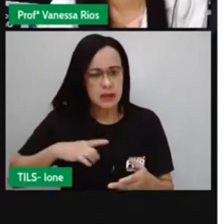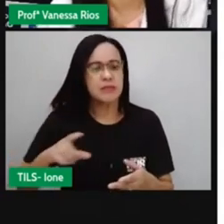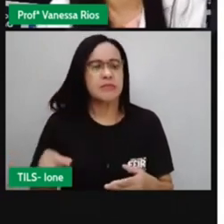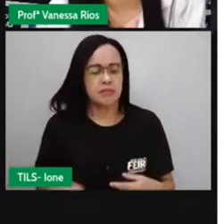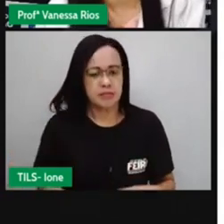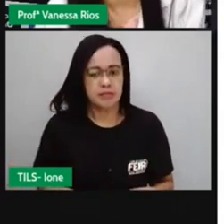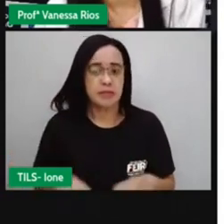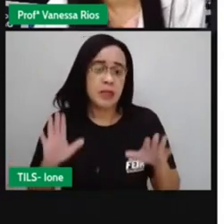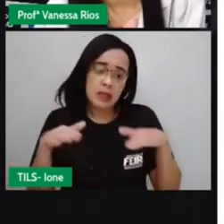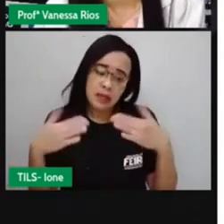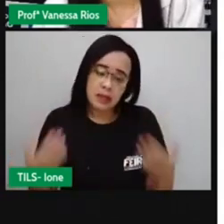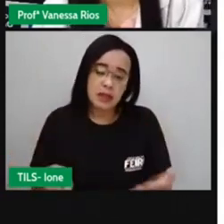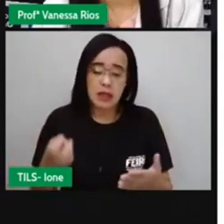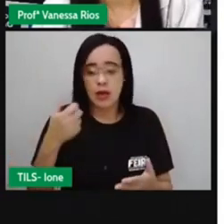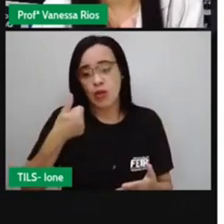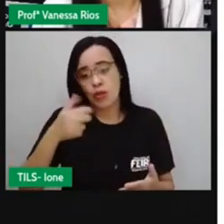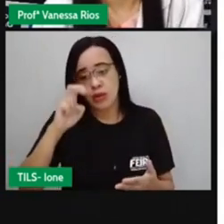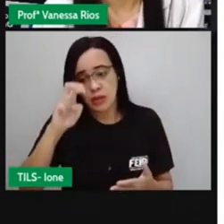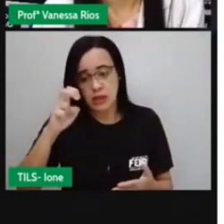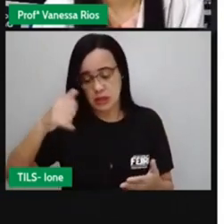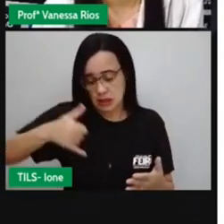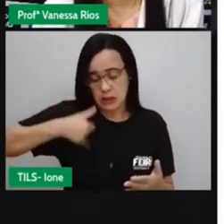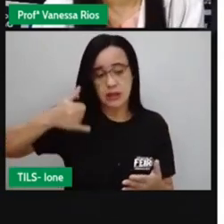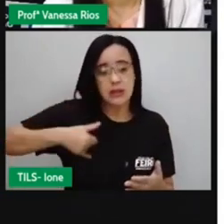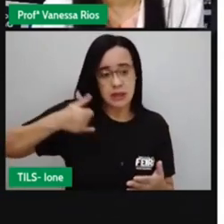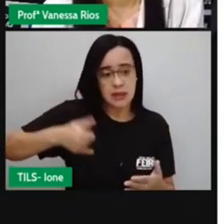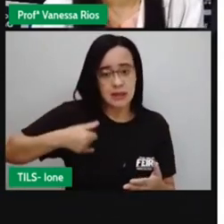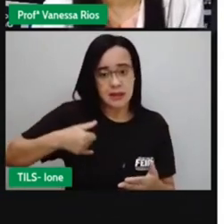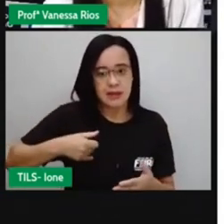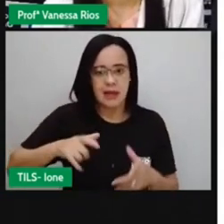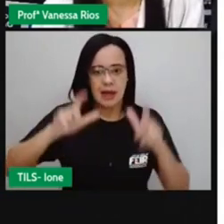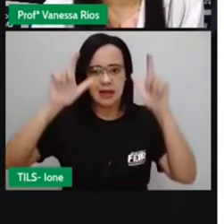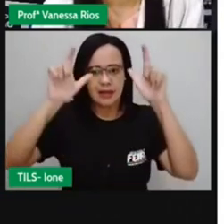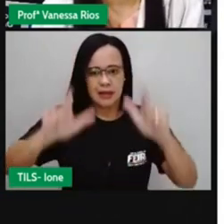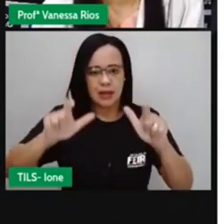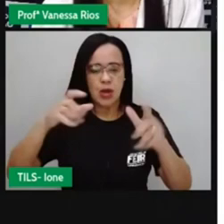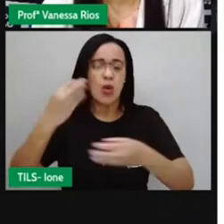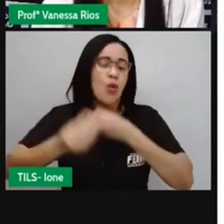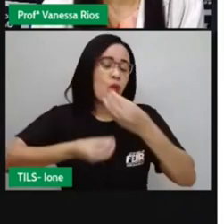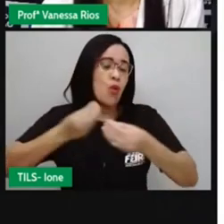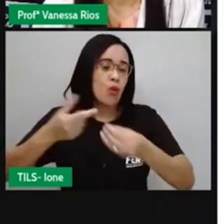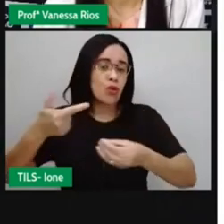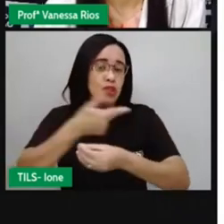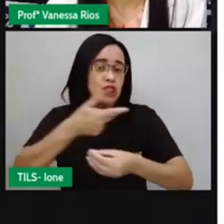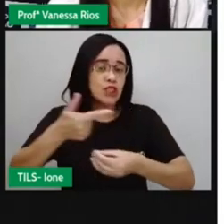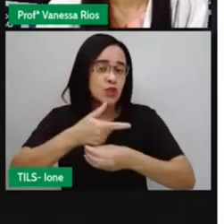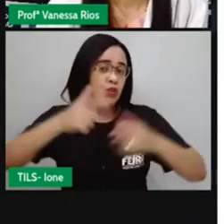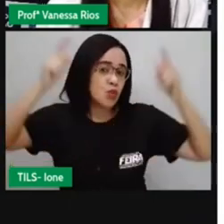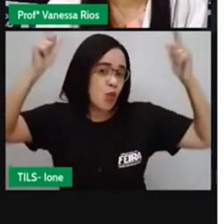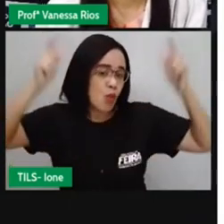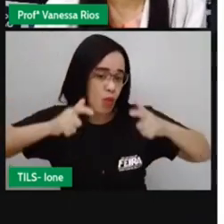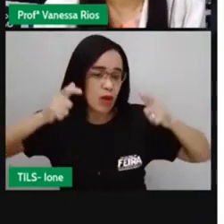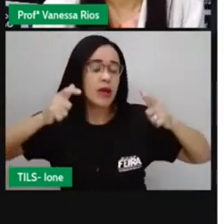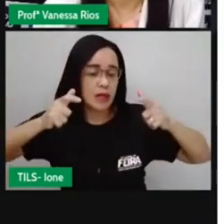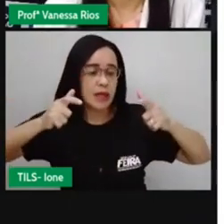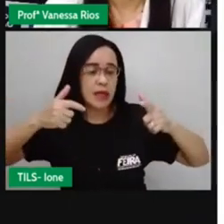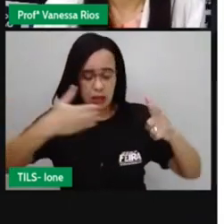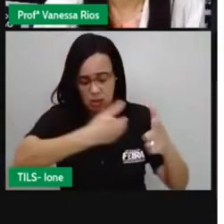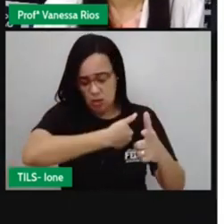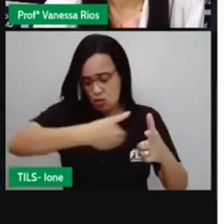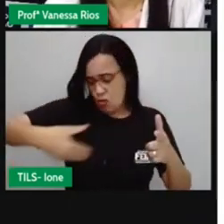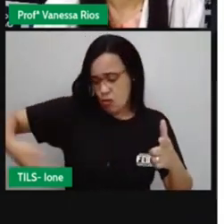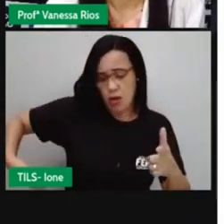anos, ele foi nomeado segundo rei do nosso país, e ficou governando o nosso país até a